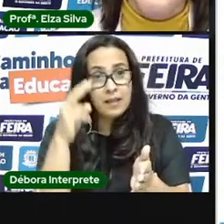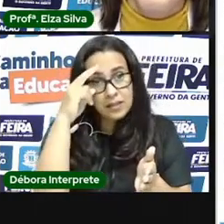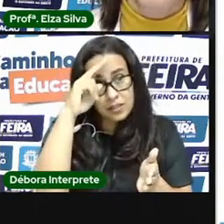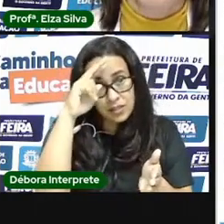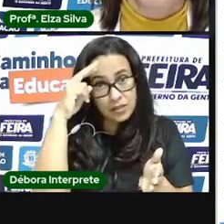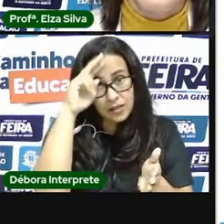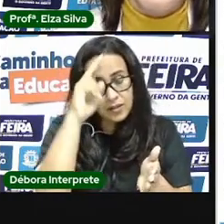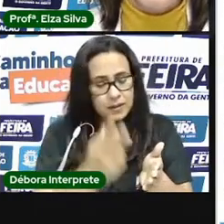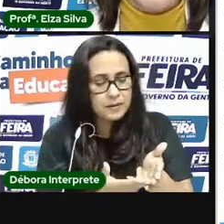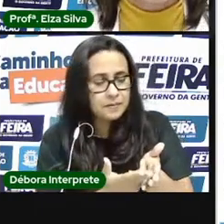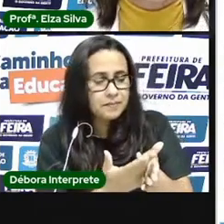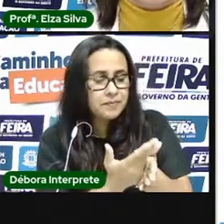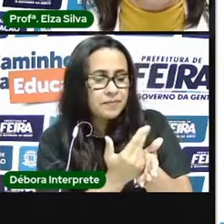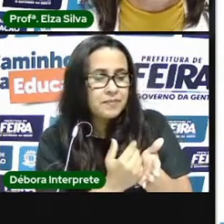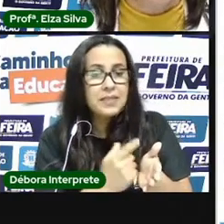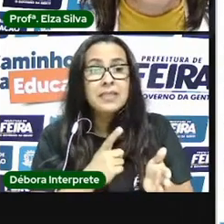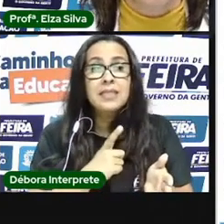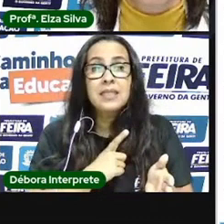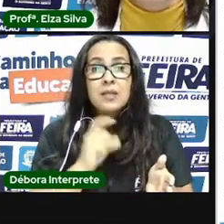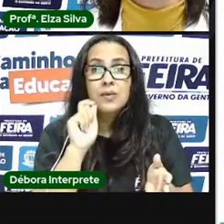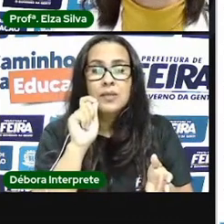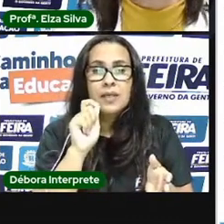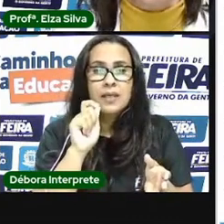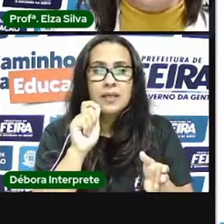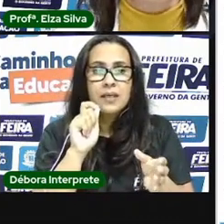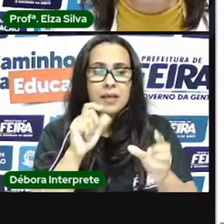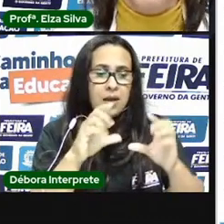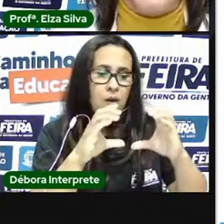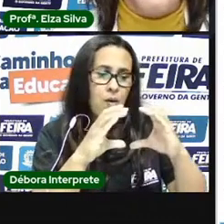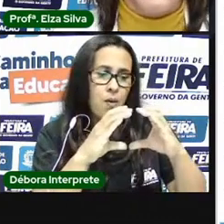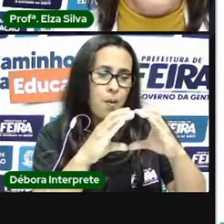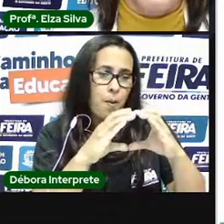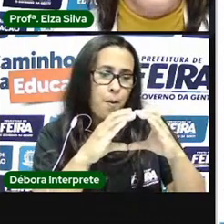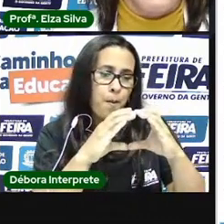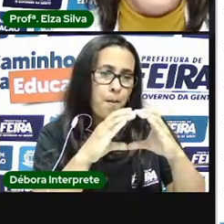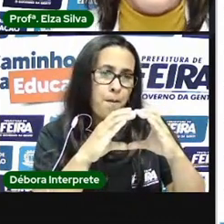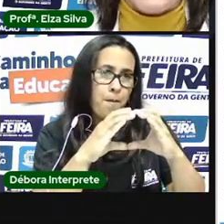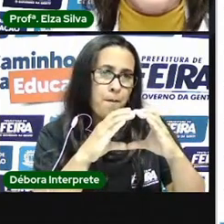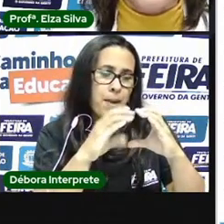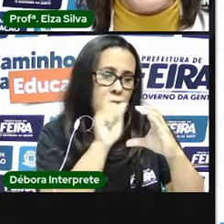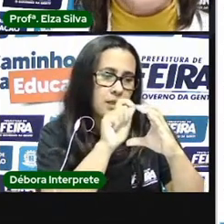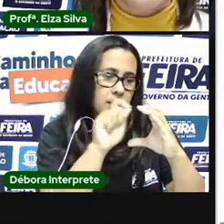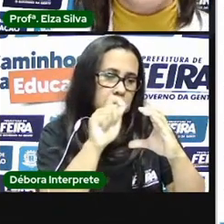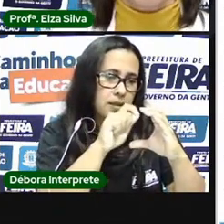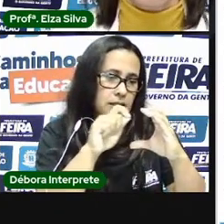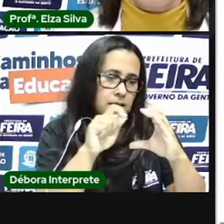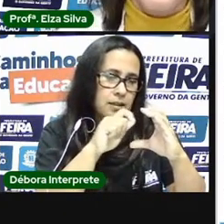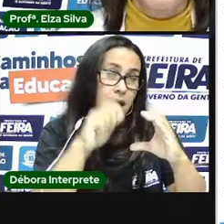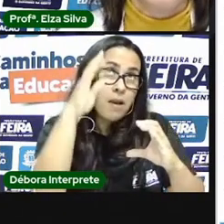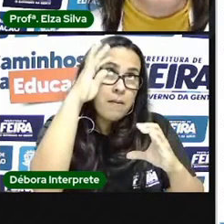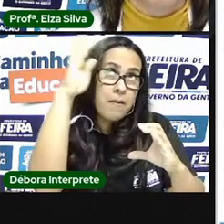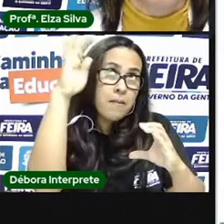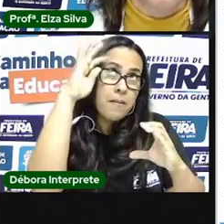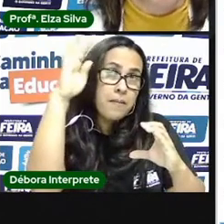balões e esses balões não são utilizados de maneira aleatória cada balão tem um